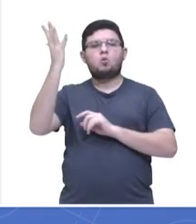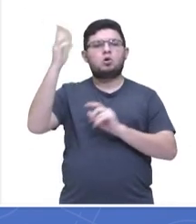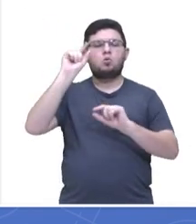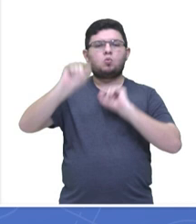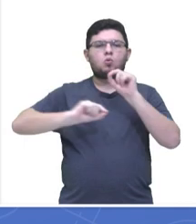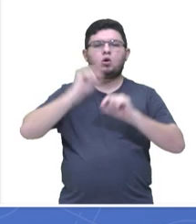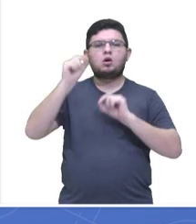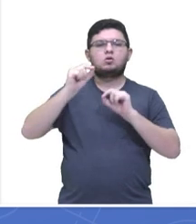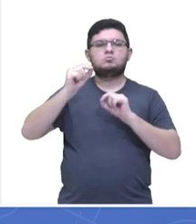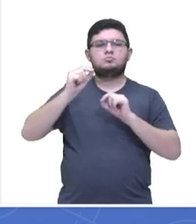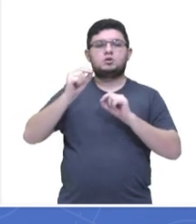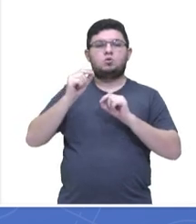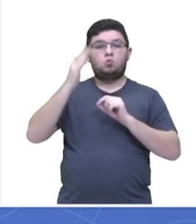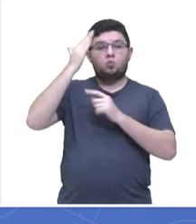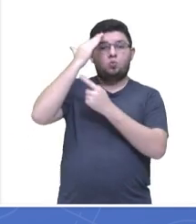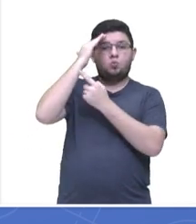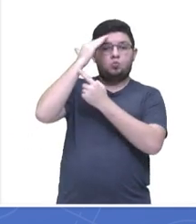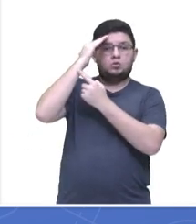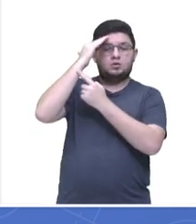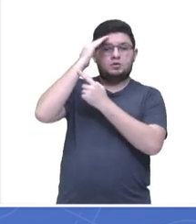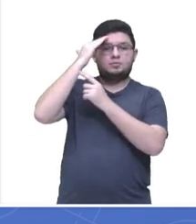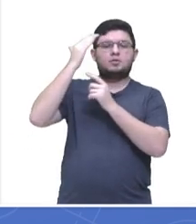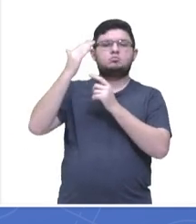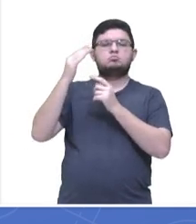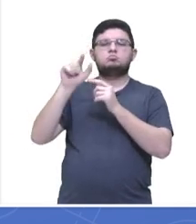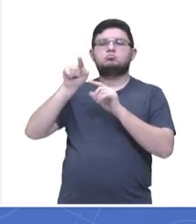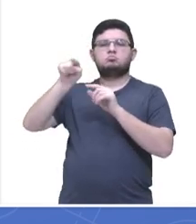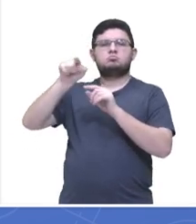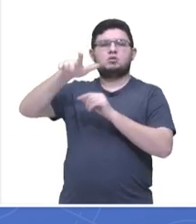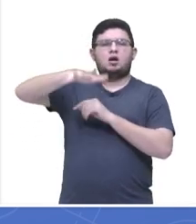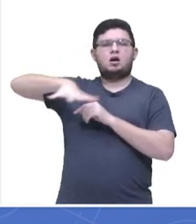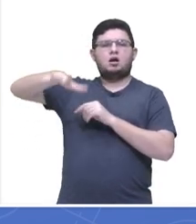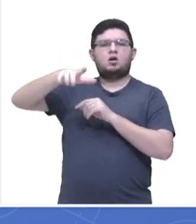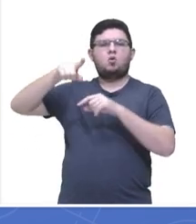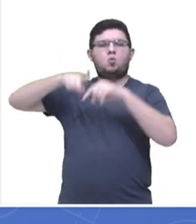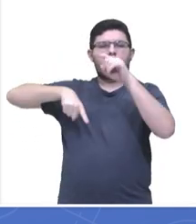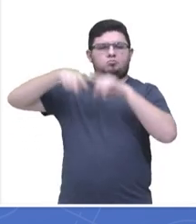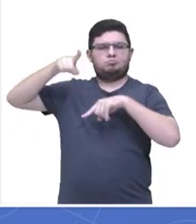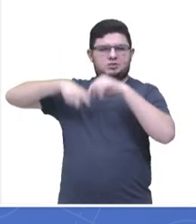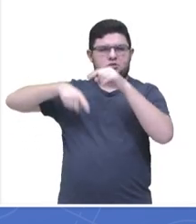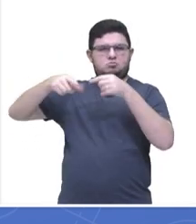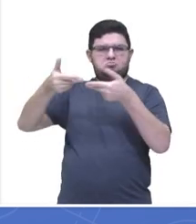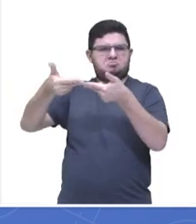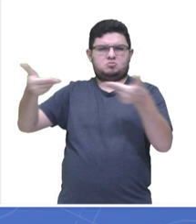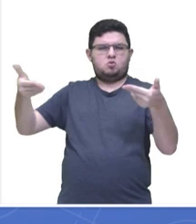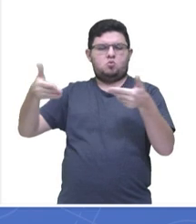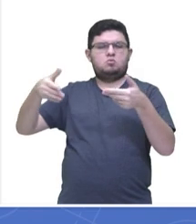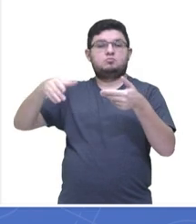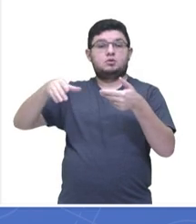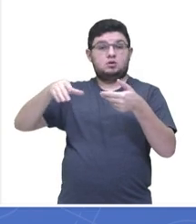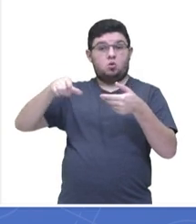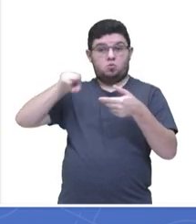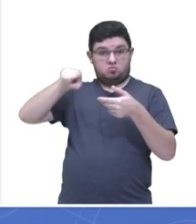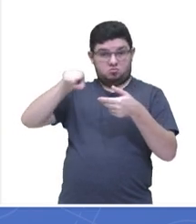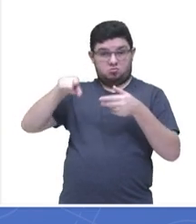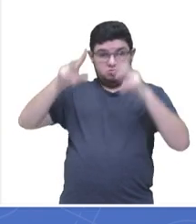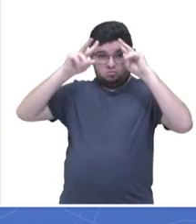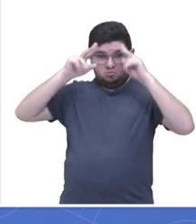compreensão do espaço físico como um objeto, daí a objetificação. assim, seres humanos,